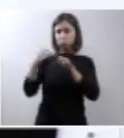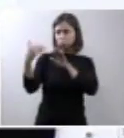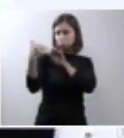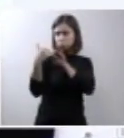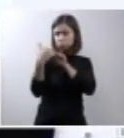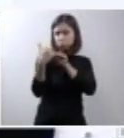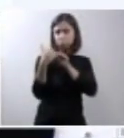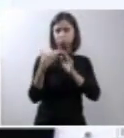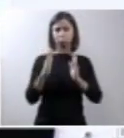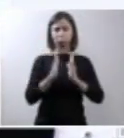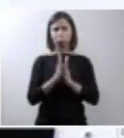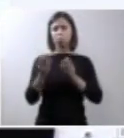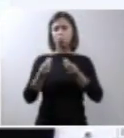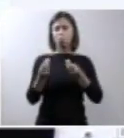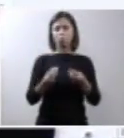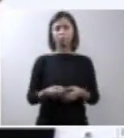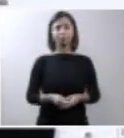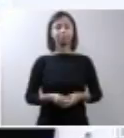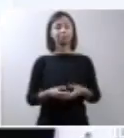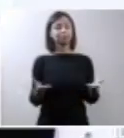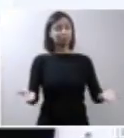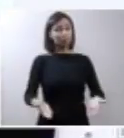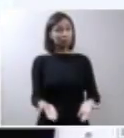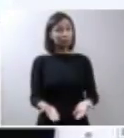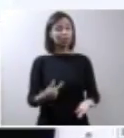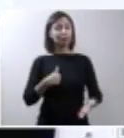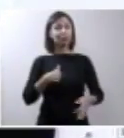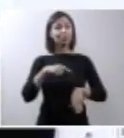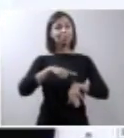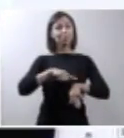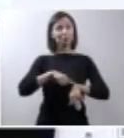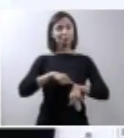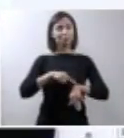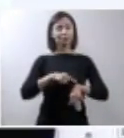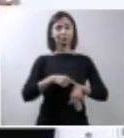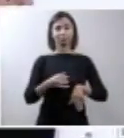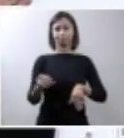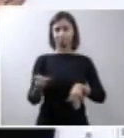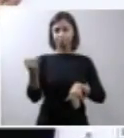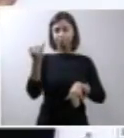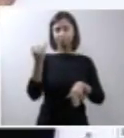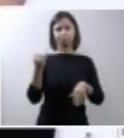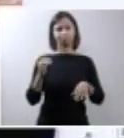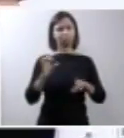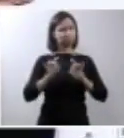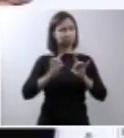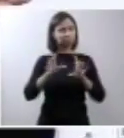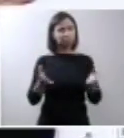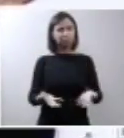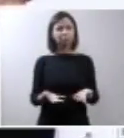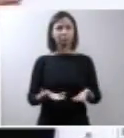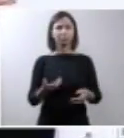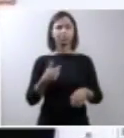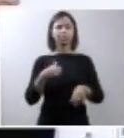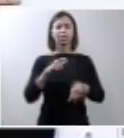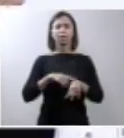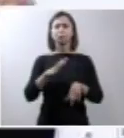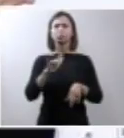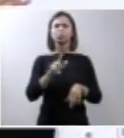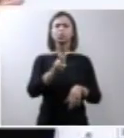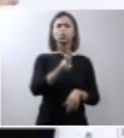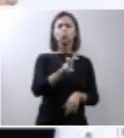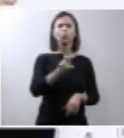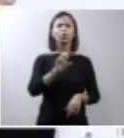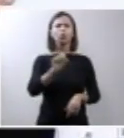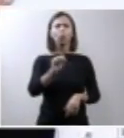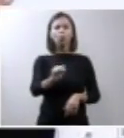Diante desse momento particular da liminar, foram 58 mulheres que